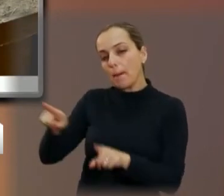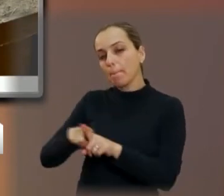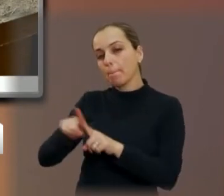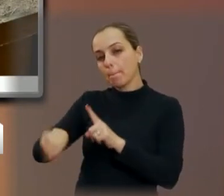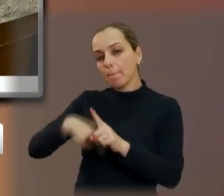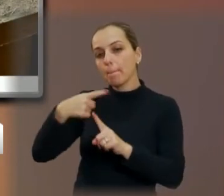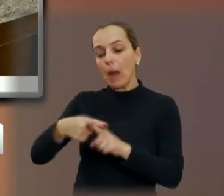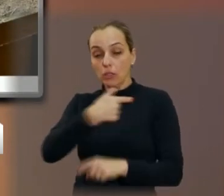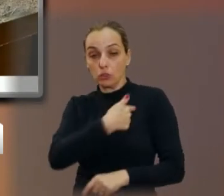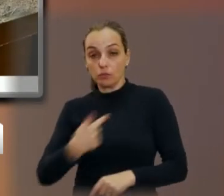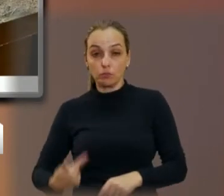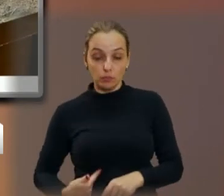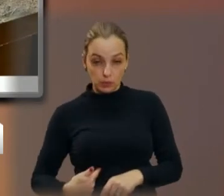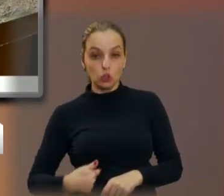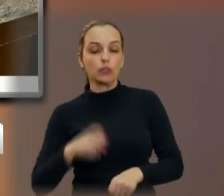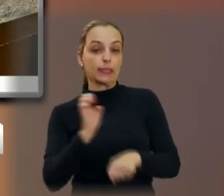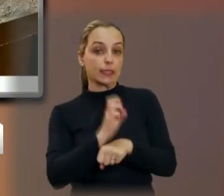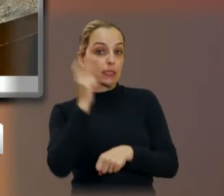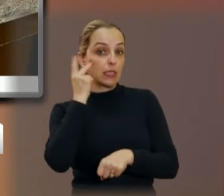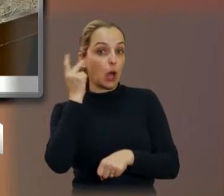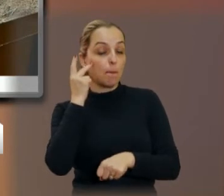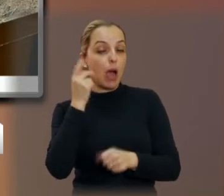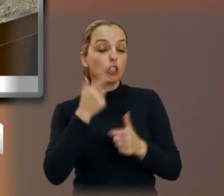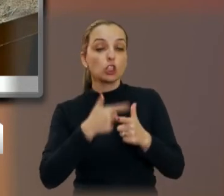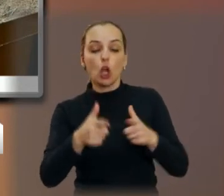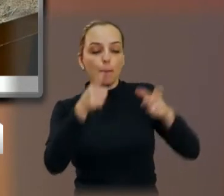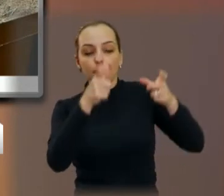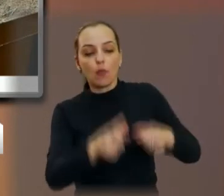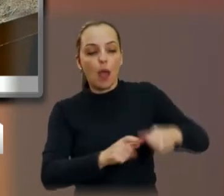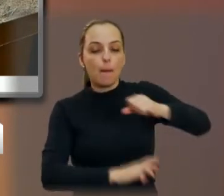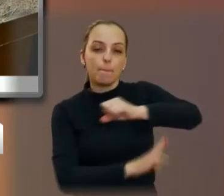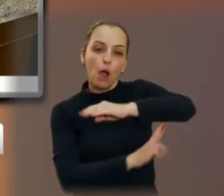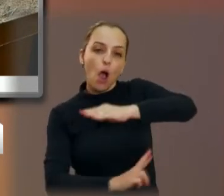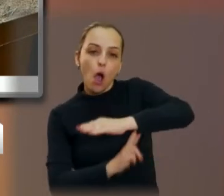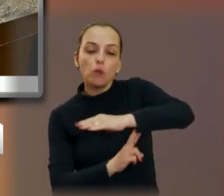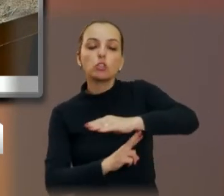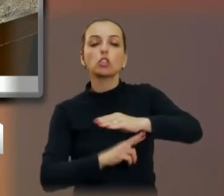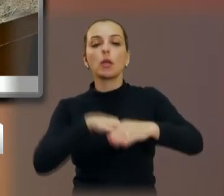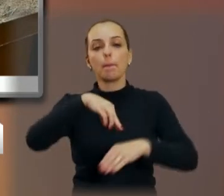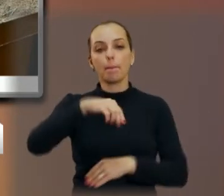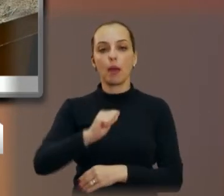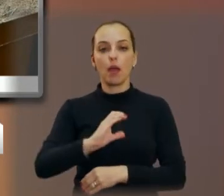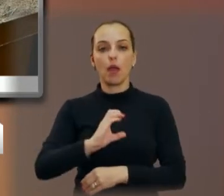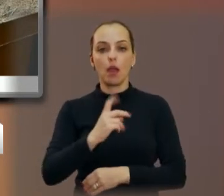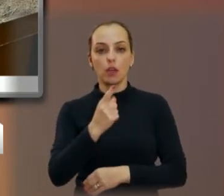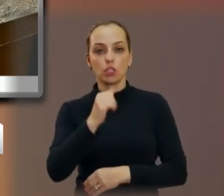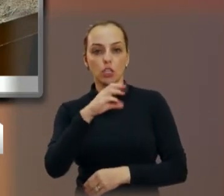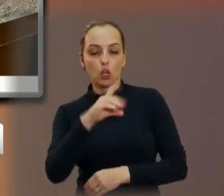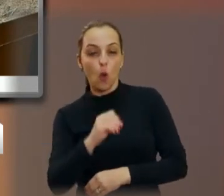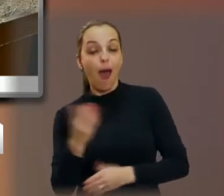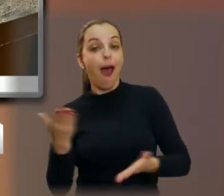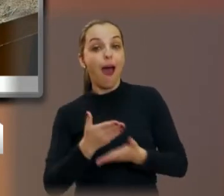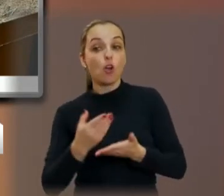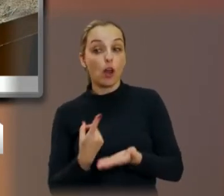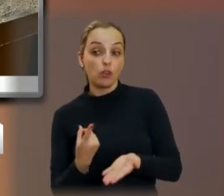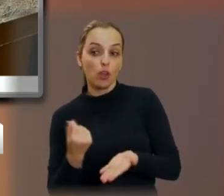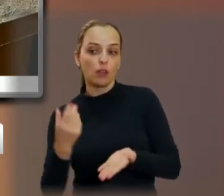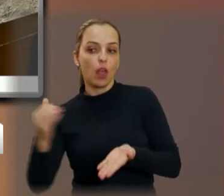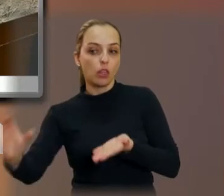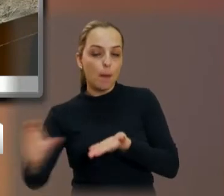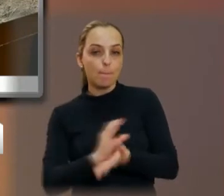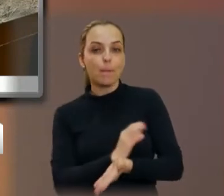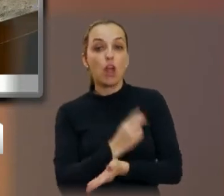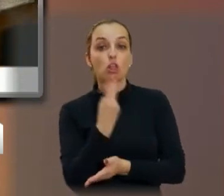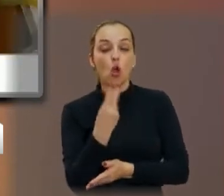Vignoli esteve aqui em março, sobre a Ponte dos Machados. E ele realmente agora mandou esse valor grande de R$ 2 milhões, pode